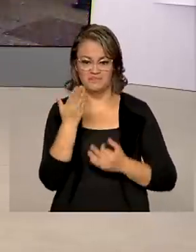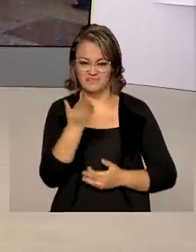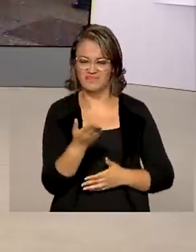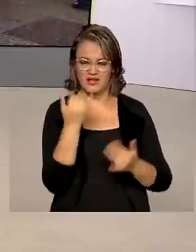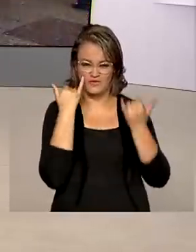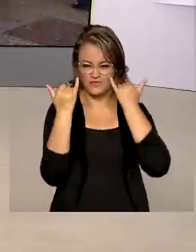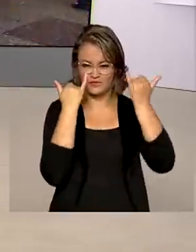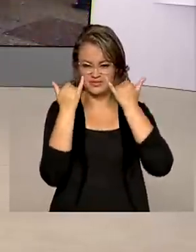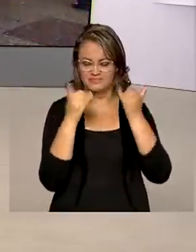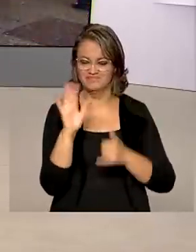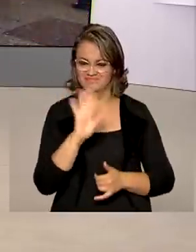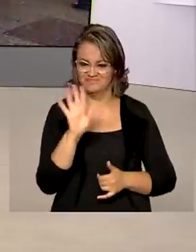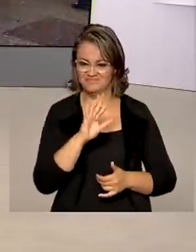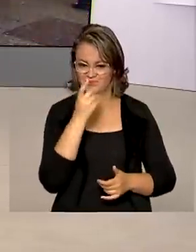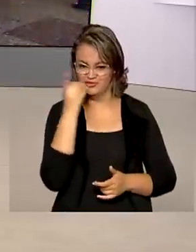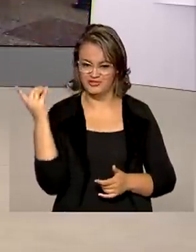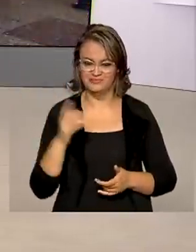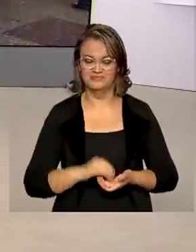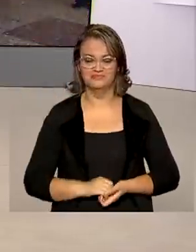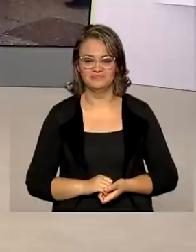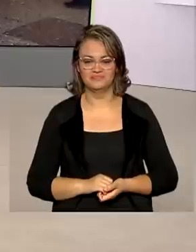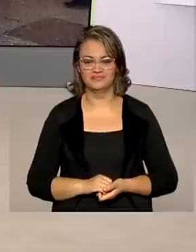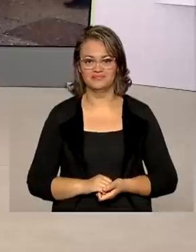traz as informações para a gente. Tiago, bom dia.